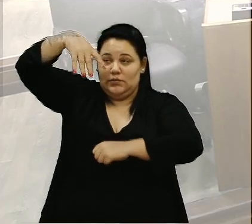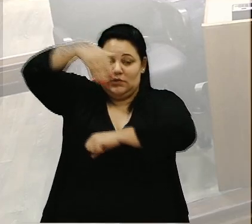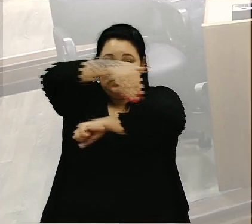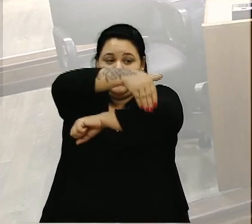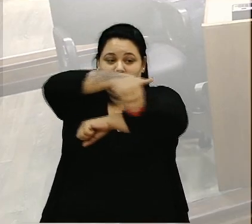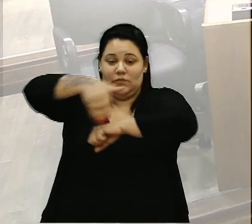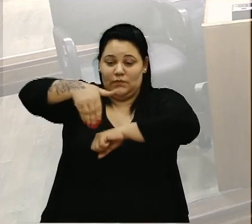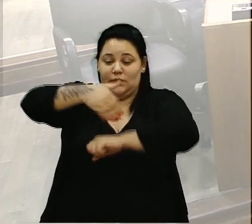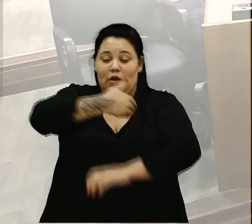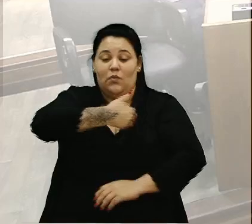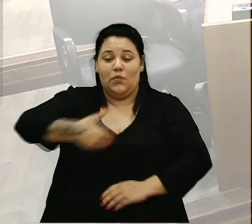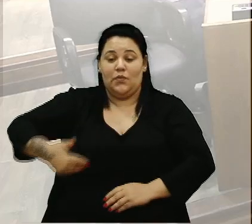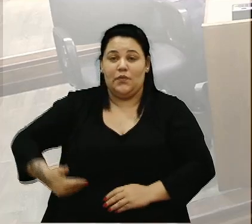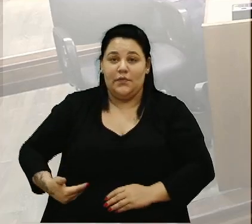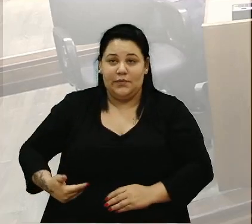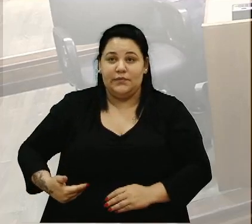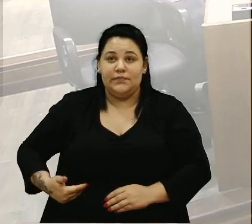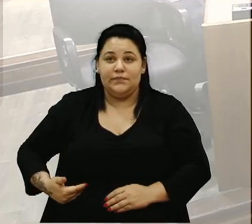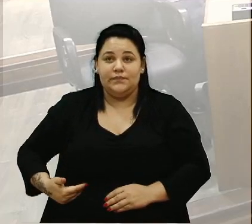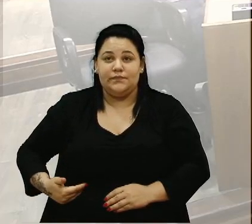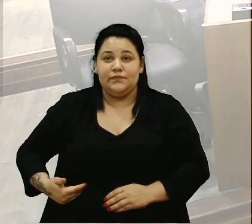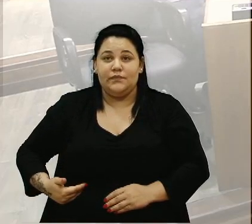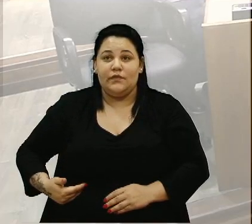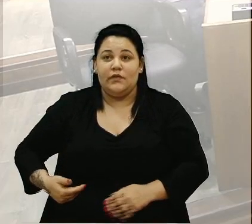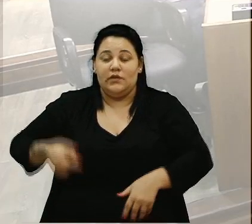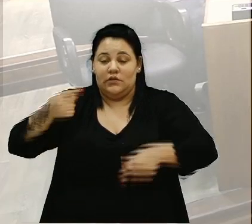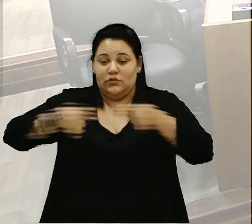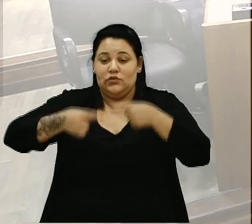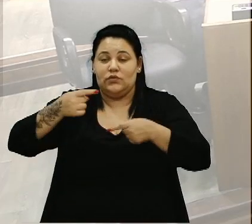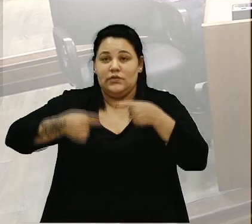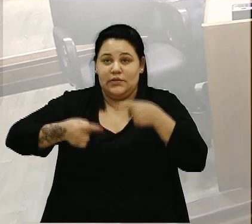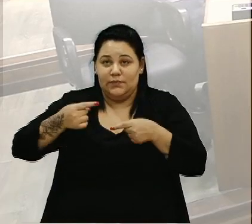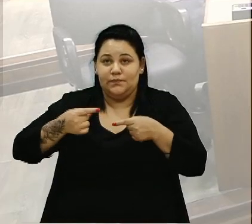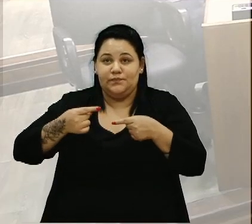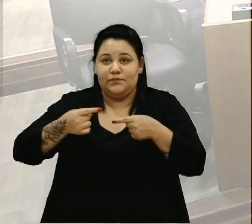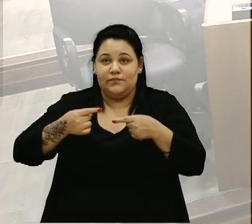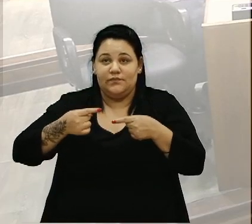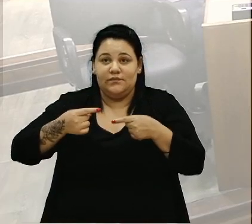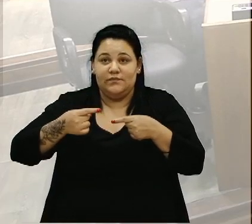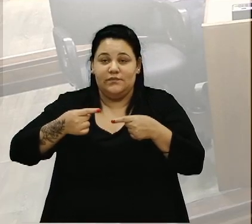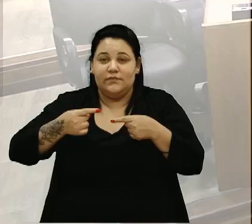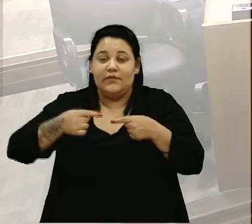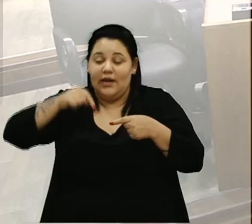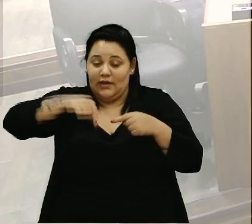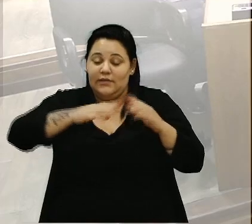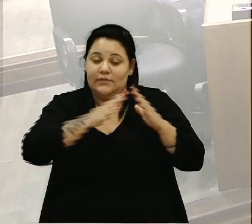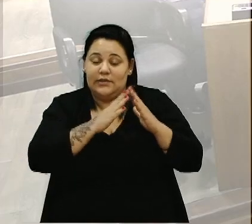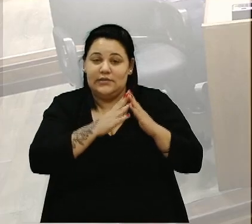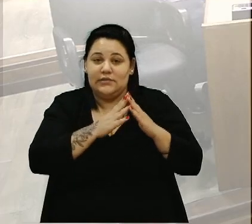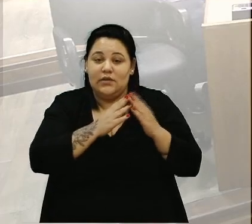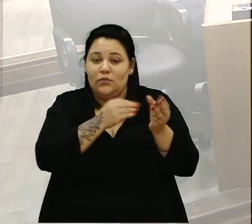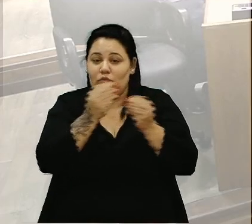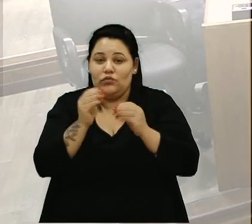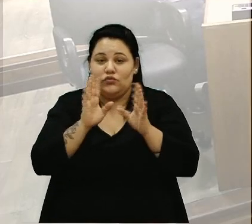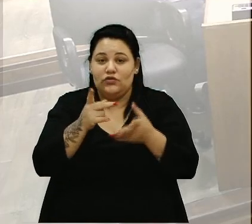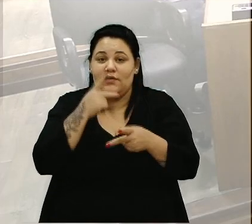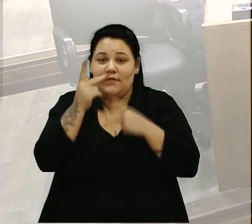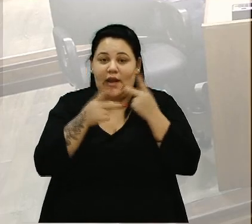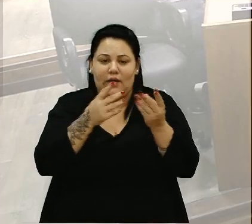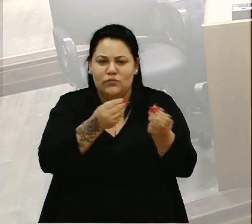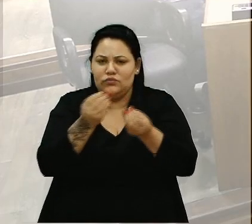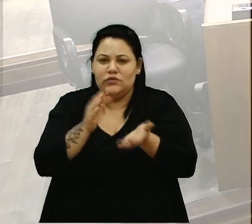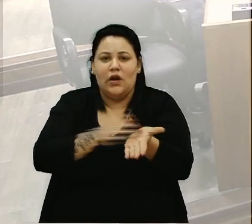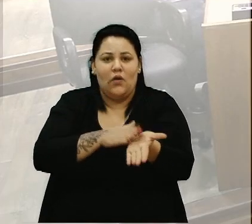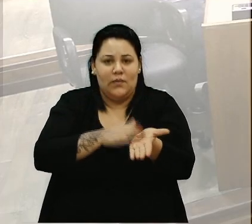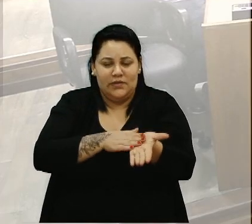ontem foi tema aqui de debate, aqui na casa, e muito foi falado, muitas cobranças, e,